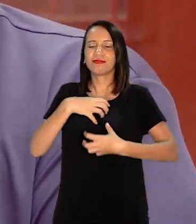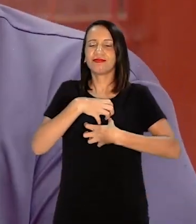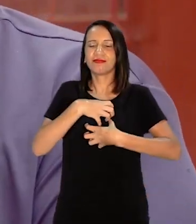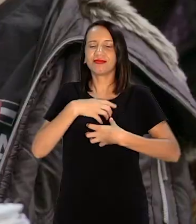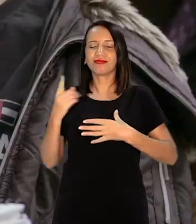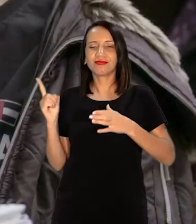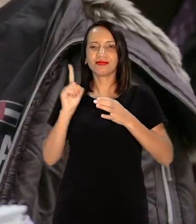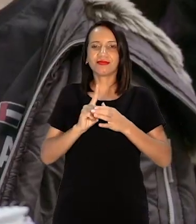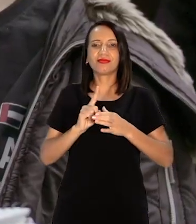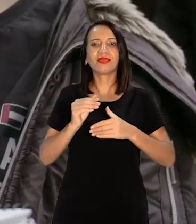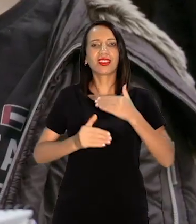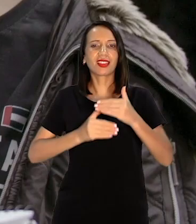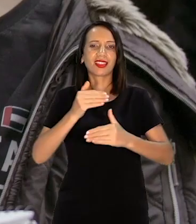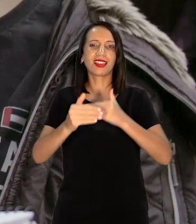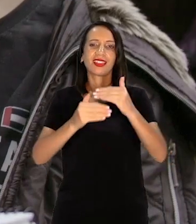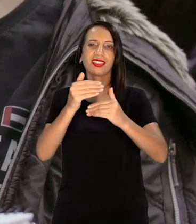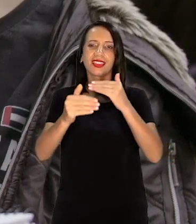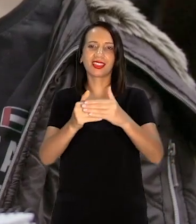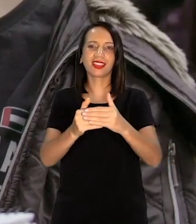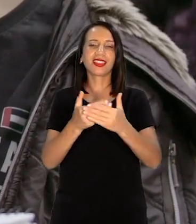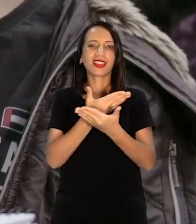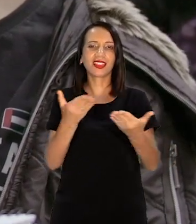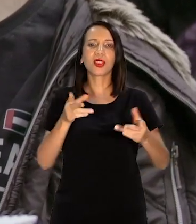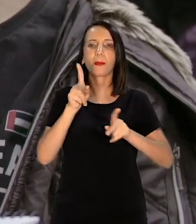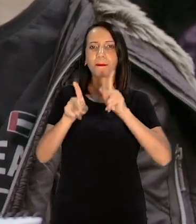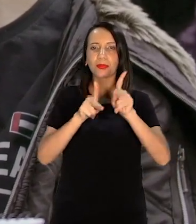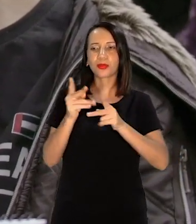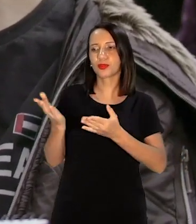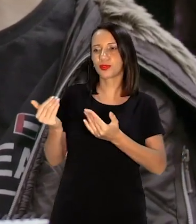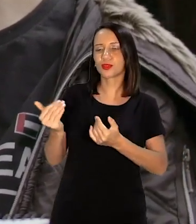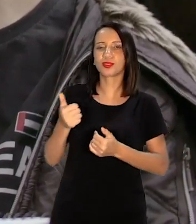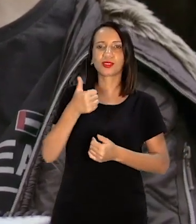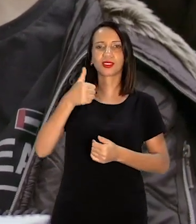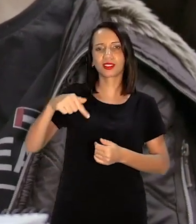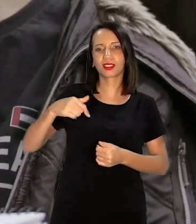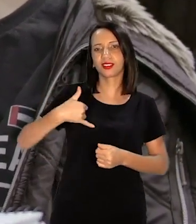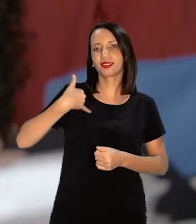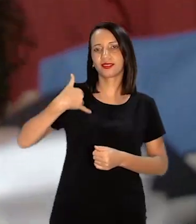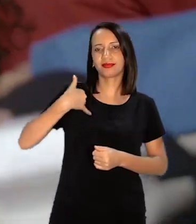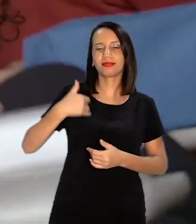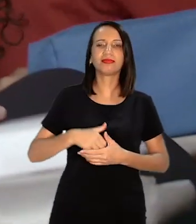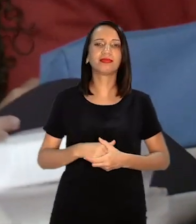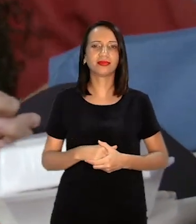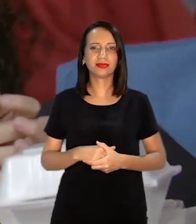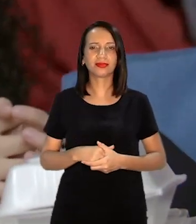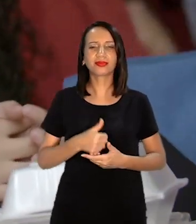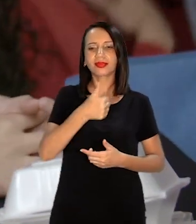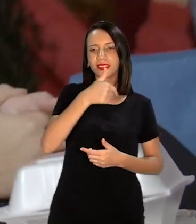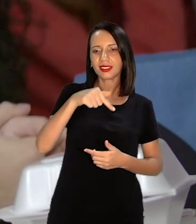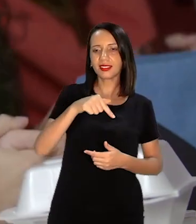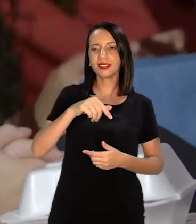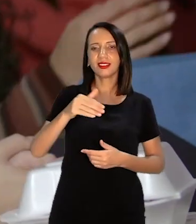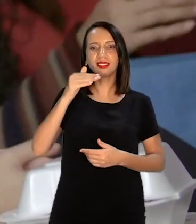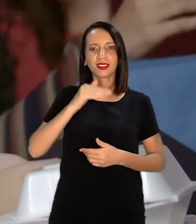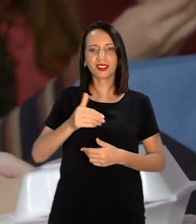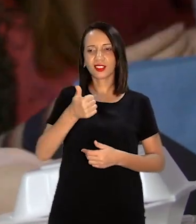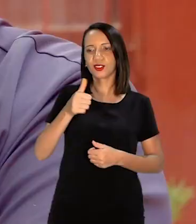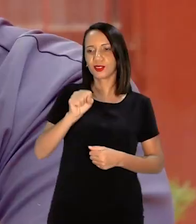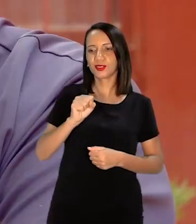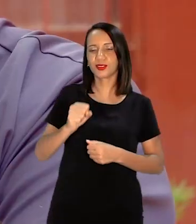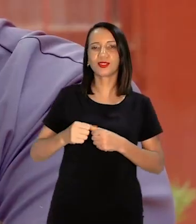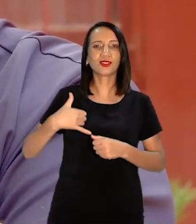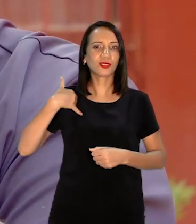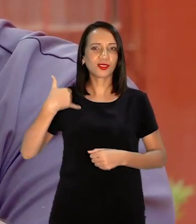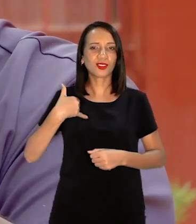parte do processo Aqui é um público jovem, 17 anos 17, 18 anos E jovens,